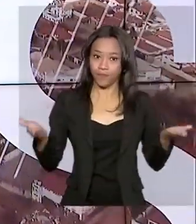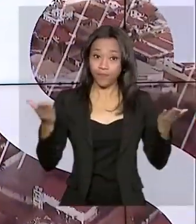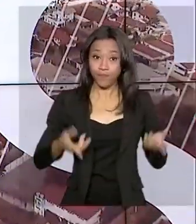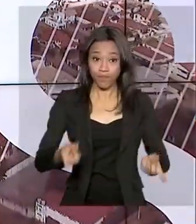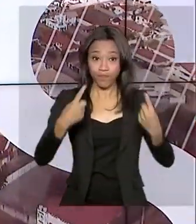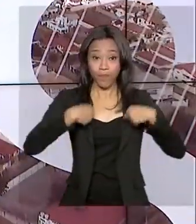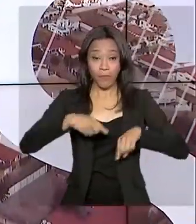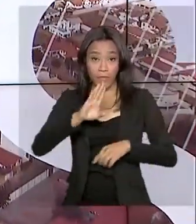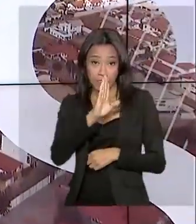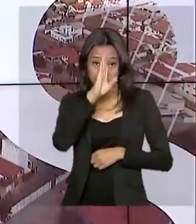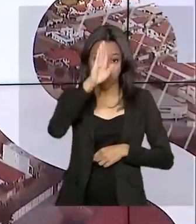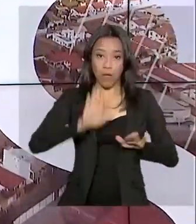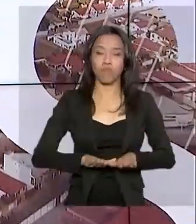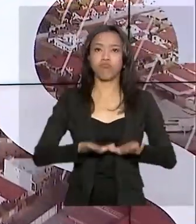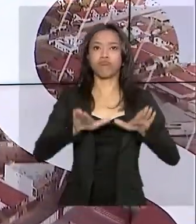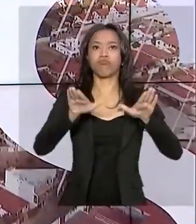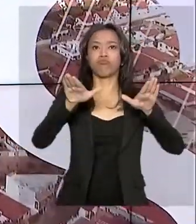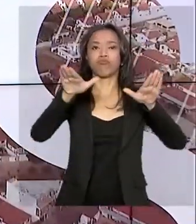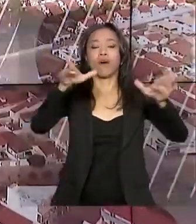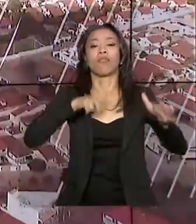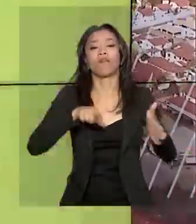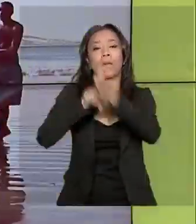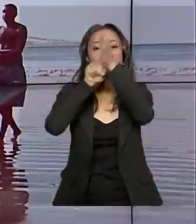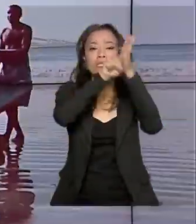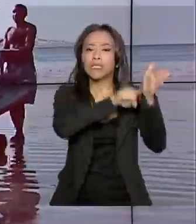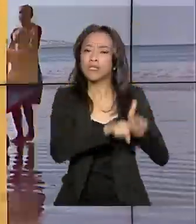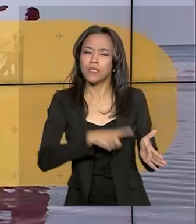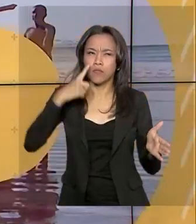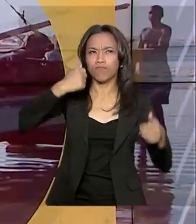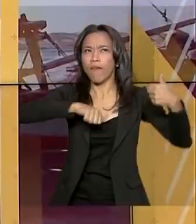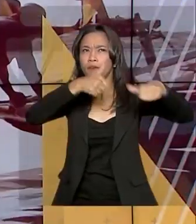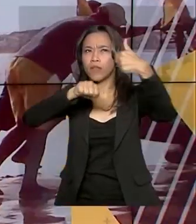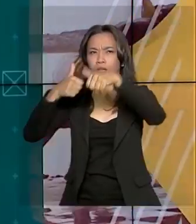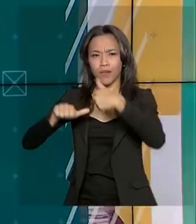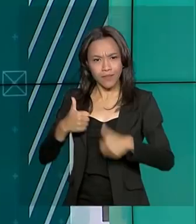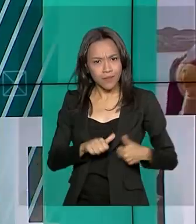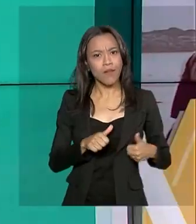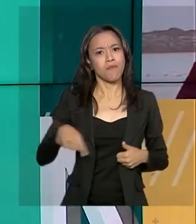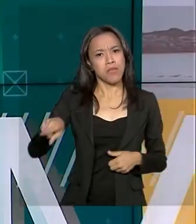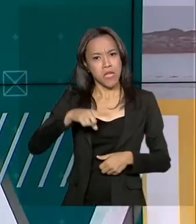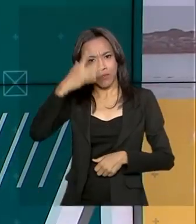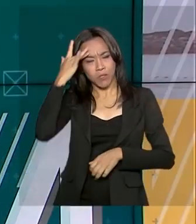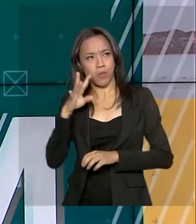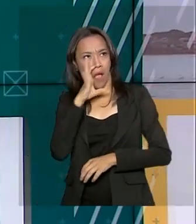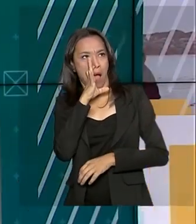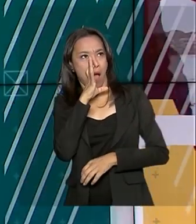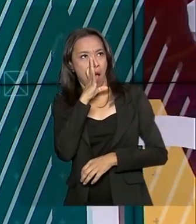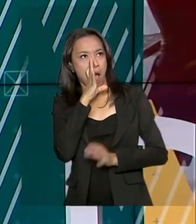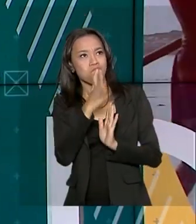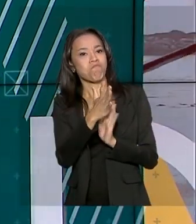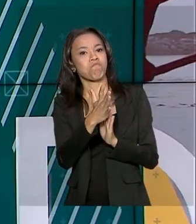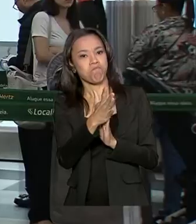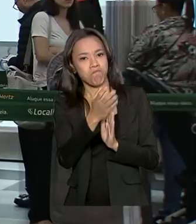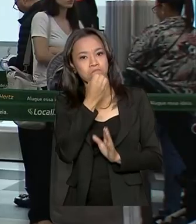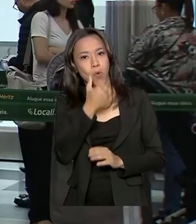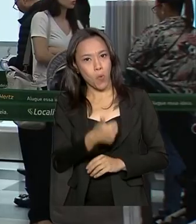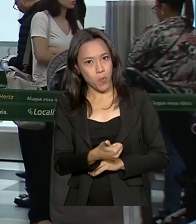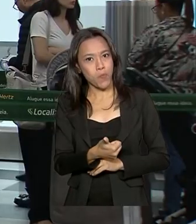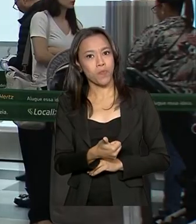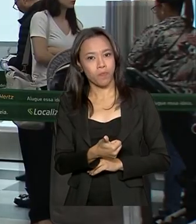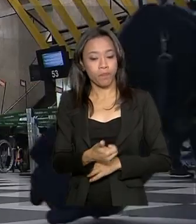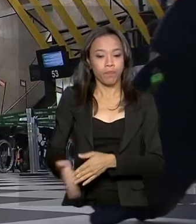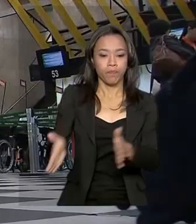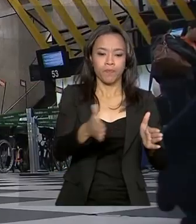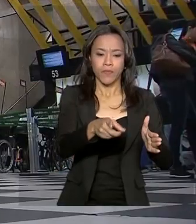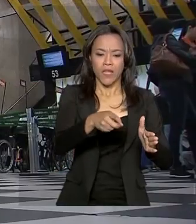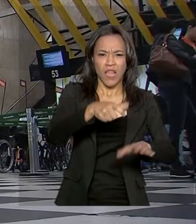aeroportos brasileiros passaram por uma pesquisa de satisfação e conquistaram a aprovação dos passageiros. Tempo de